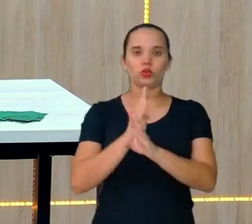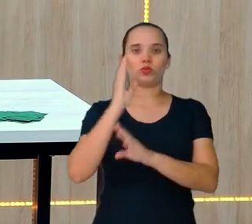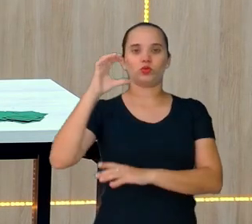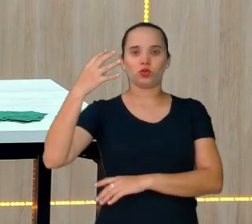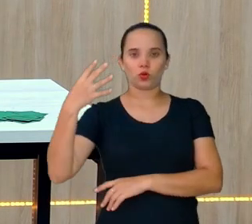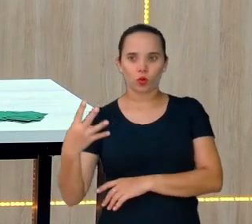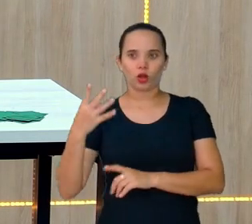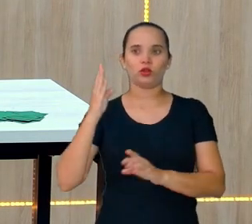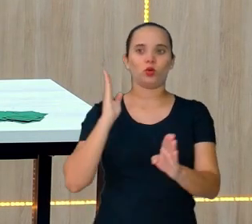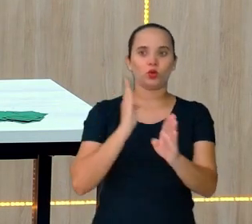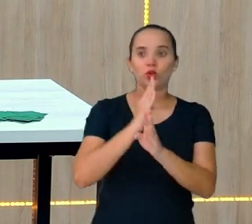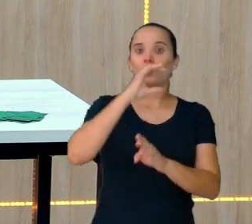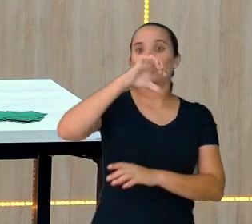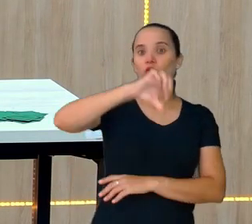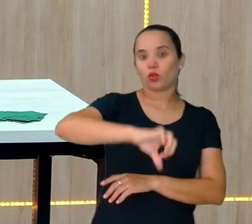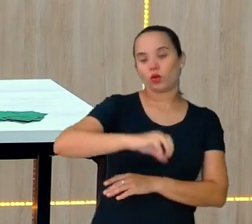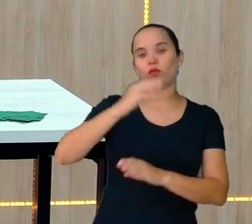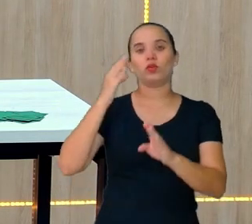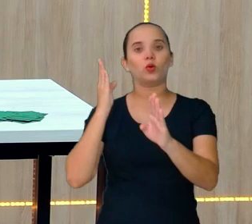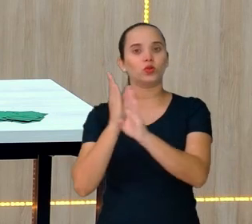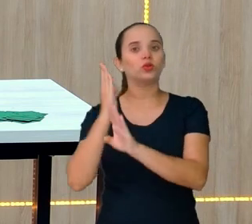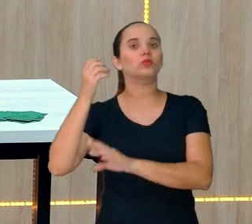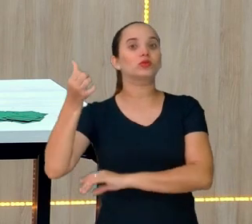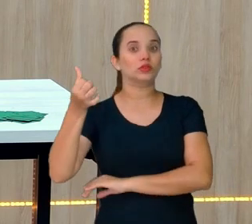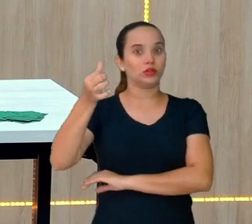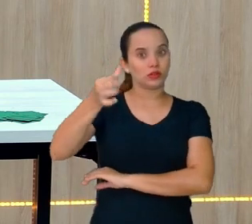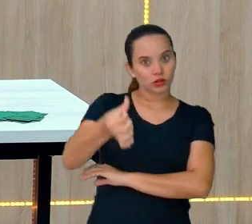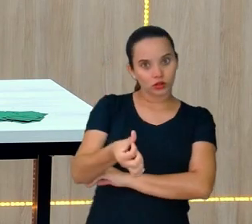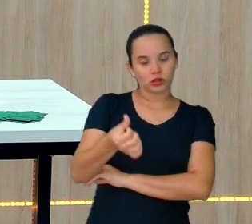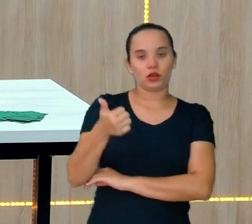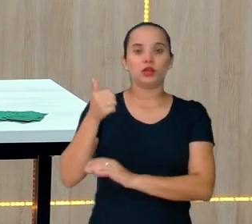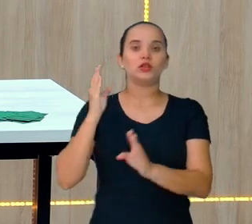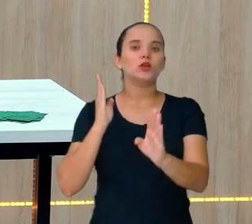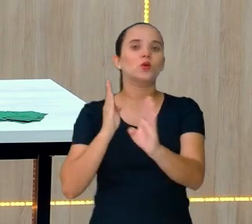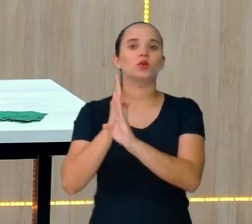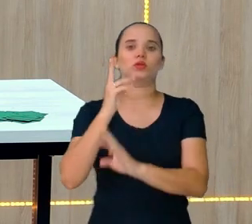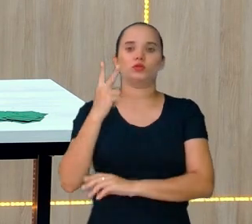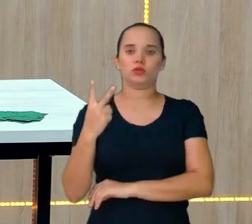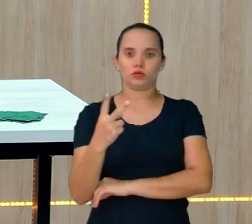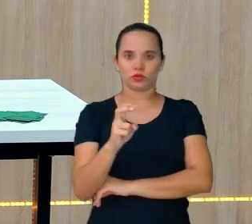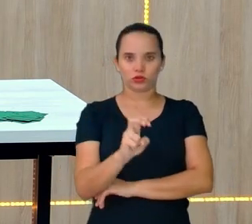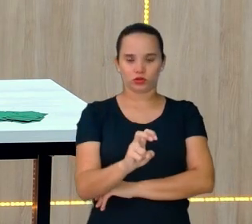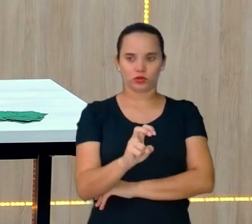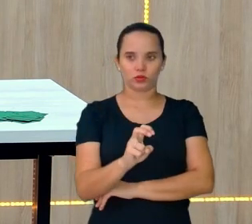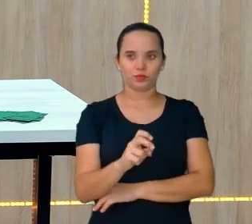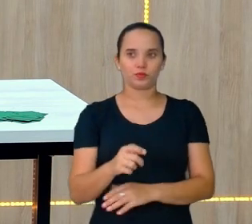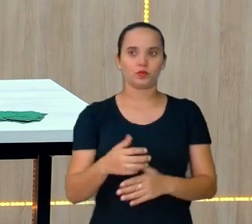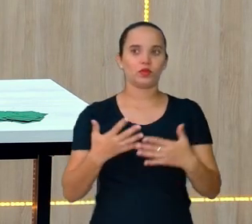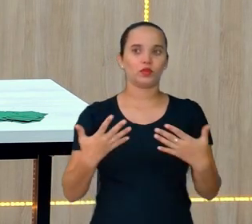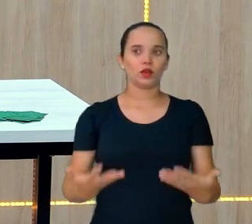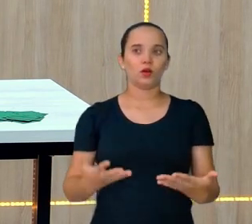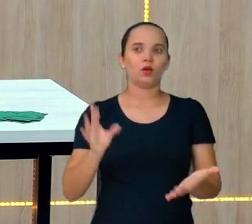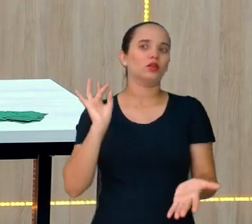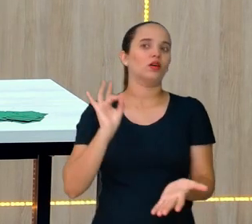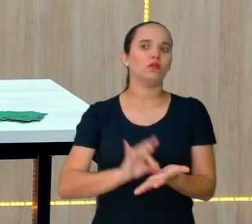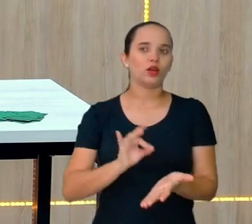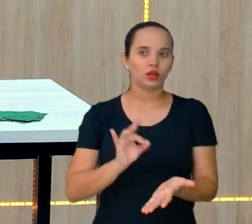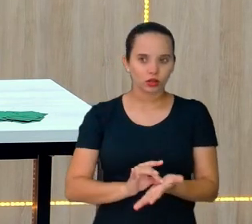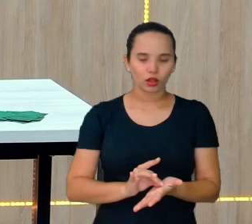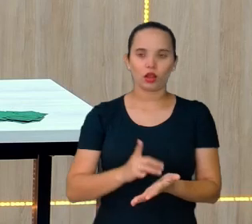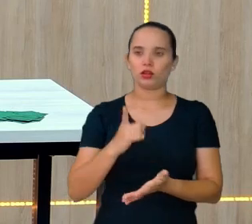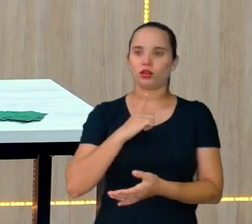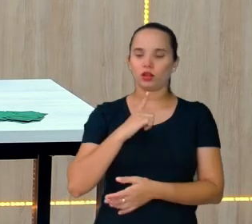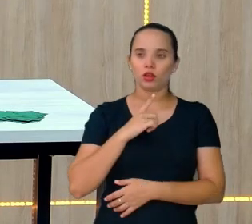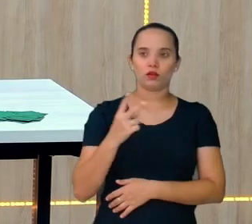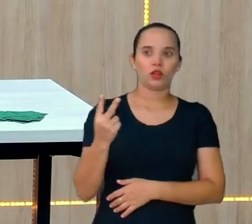Ali foi o 9. O de 16. E o de 25. Então, na verdade, ficaram duas